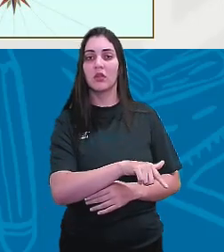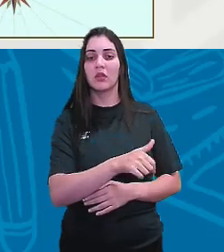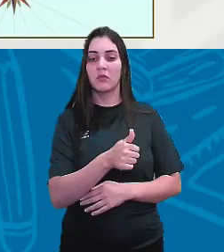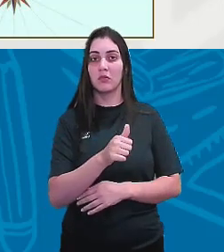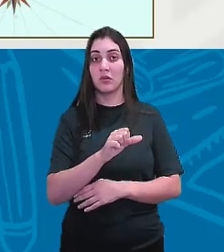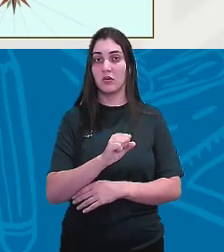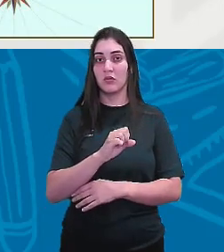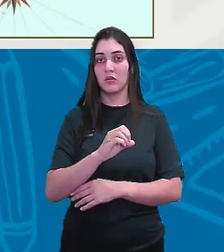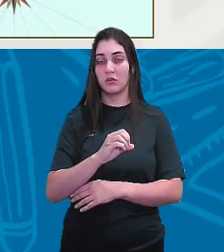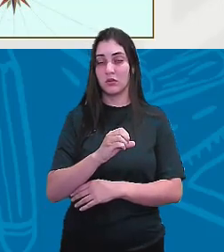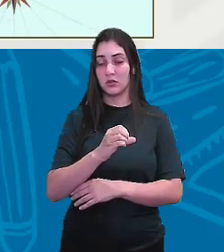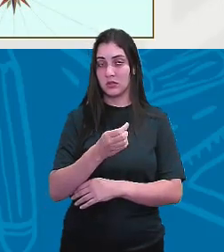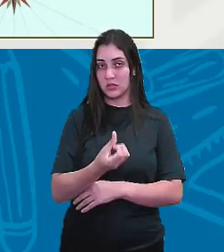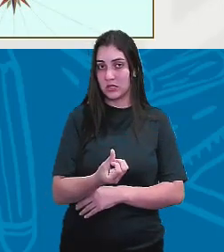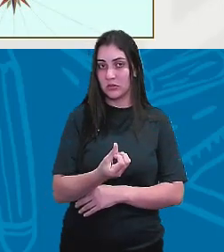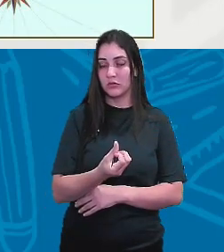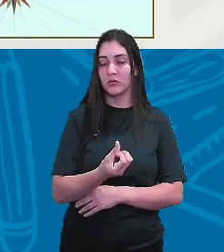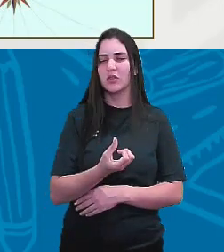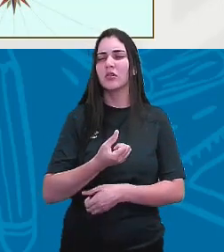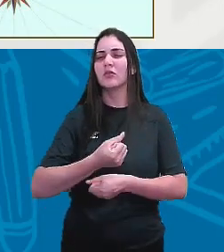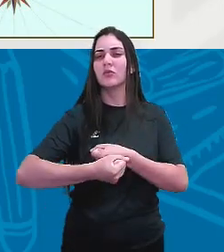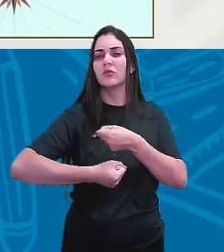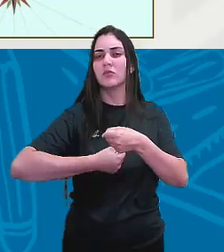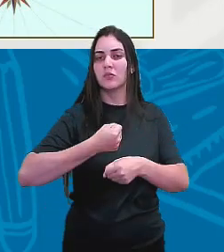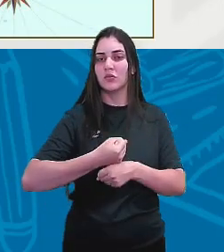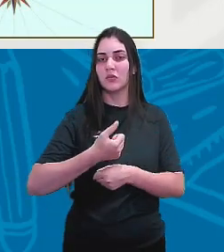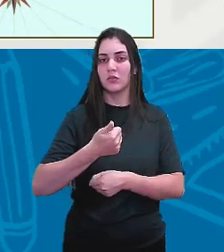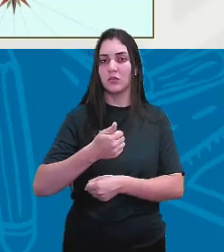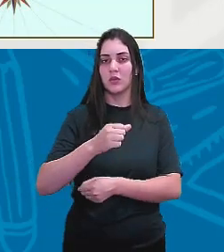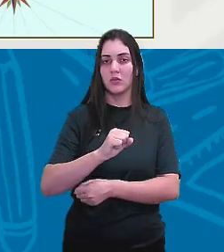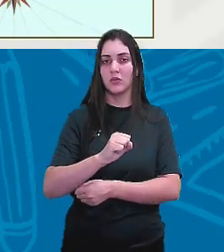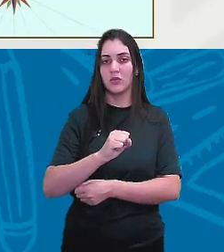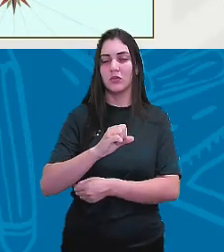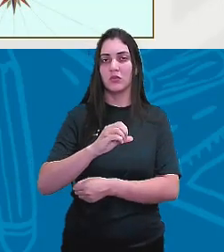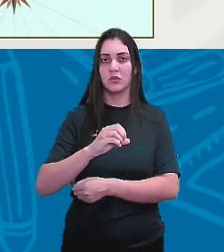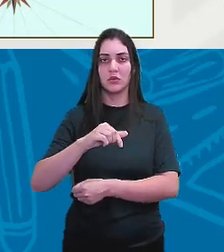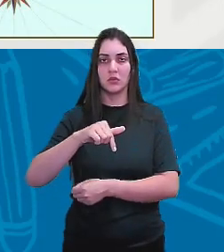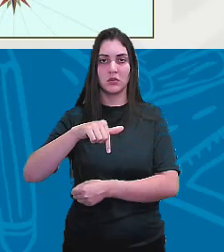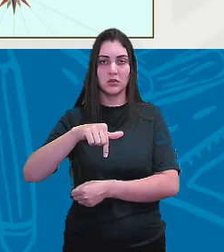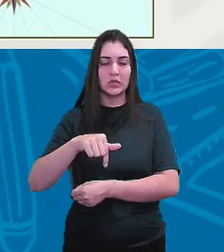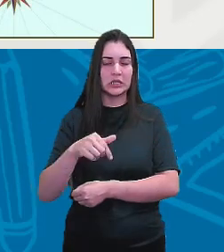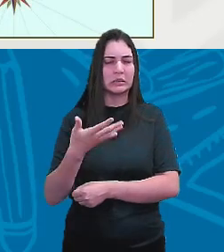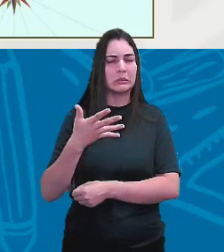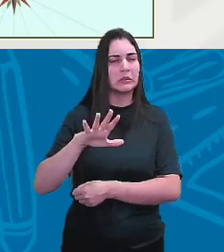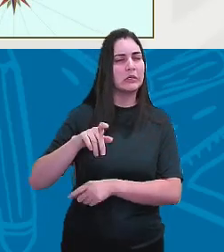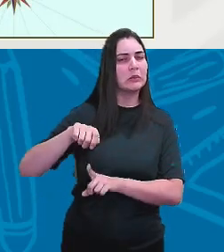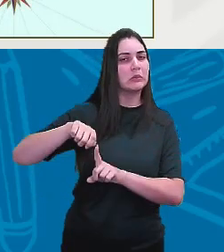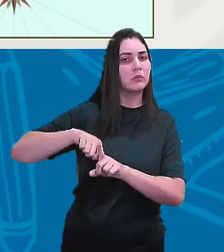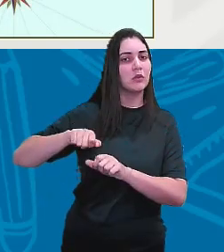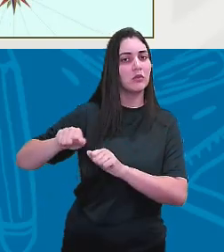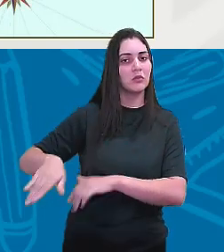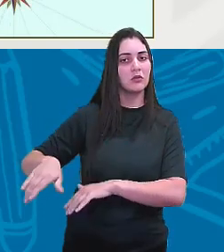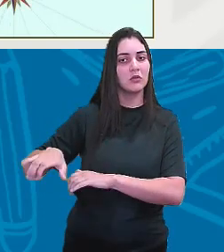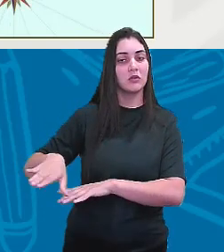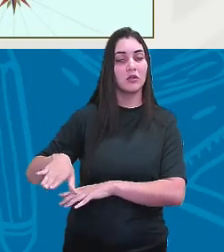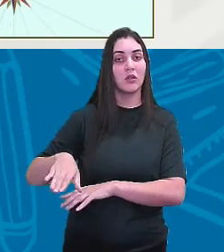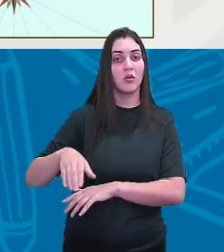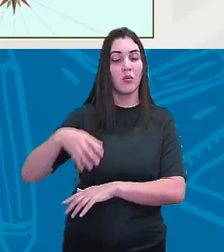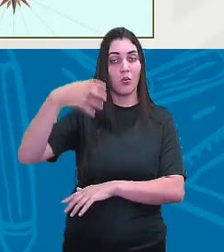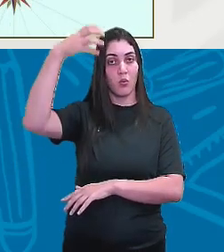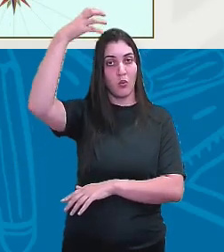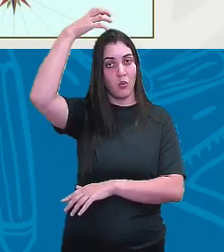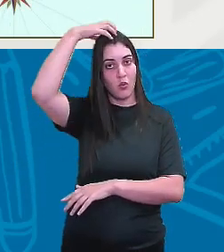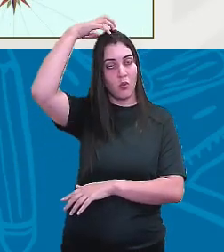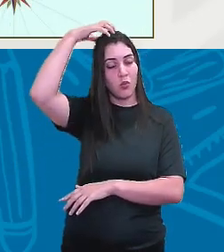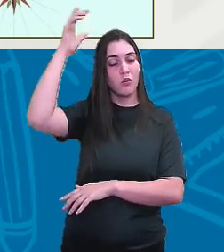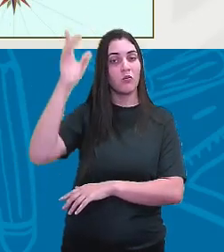Em 1807, aproximadamente ali, aproximadamente ali em setembro, o rei Dom João VI, junto